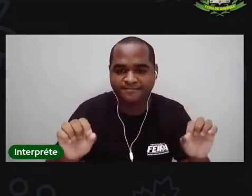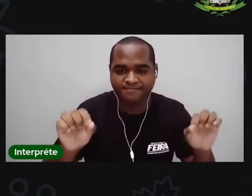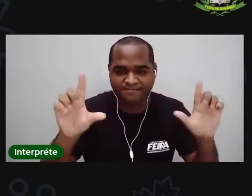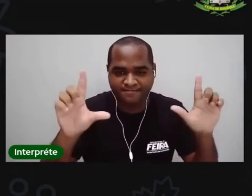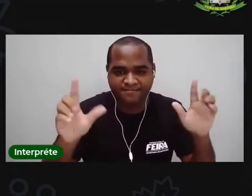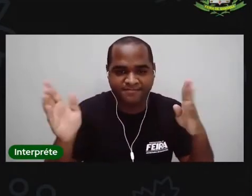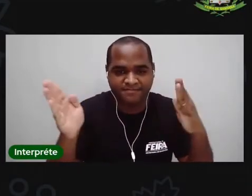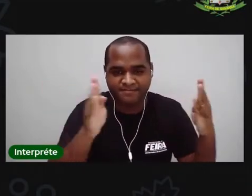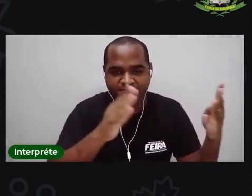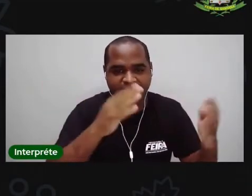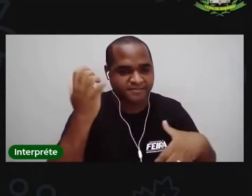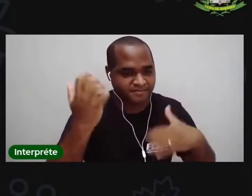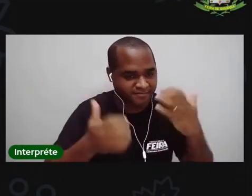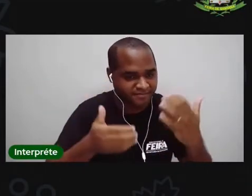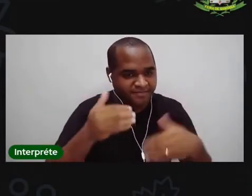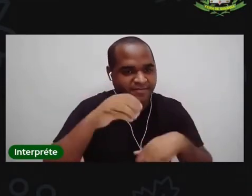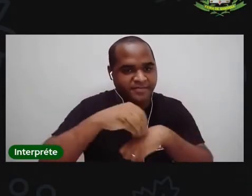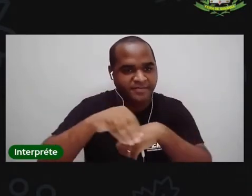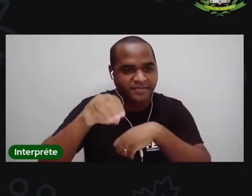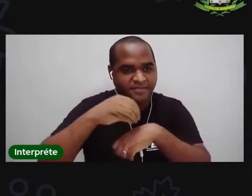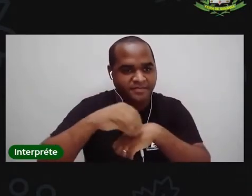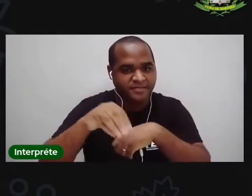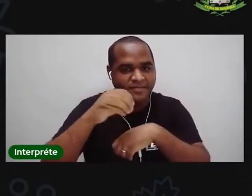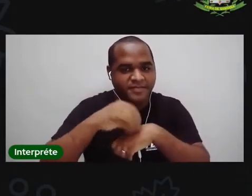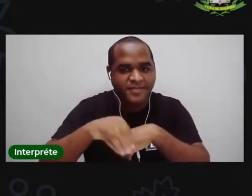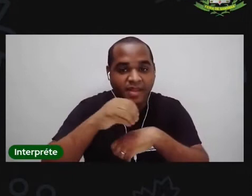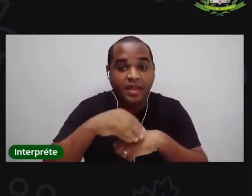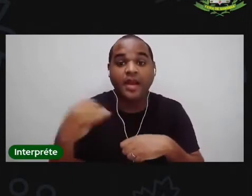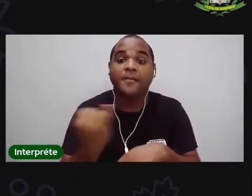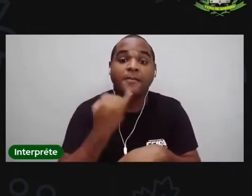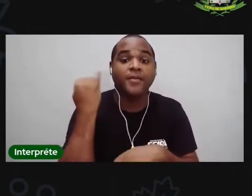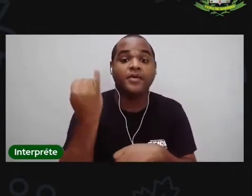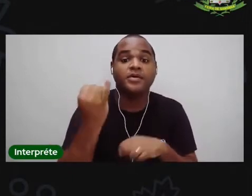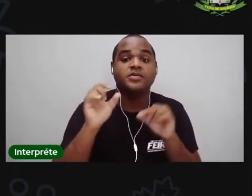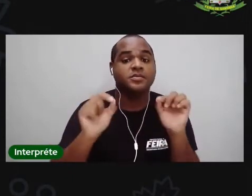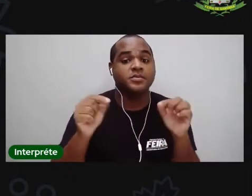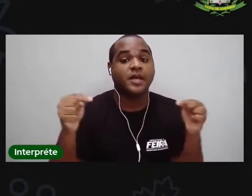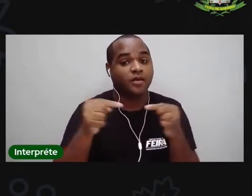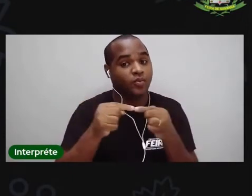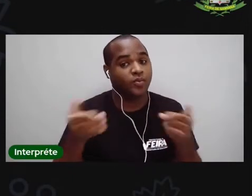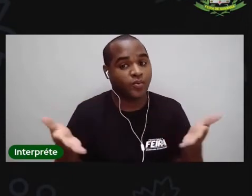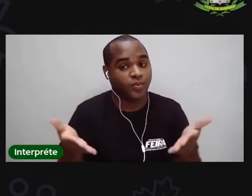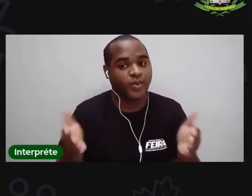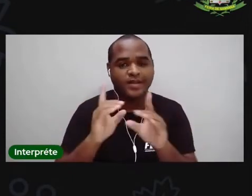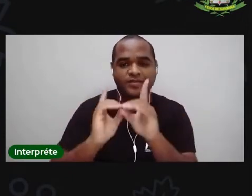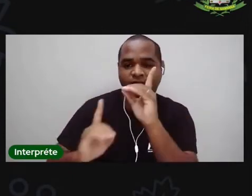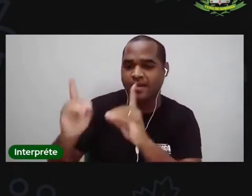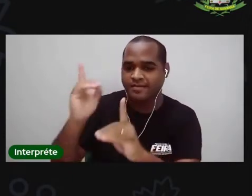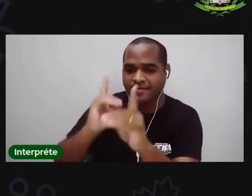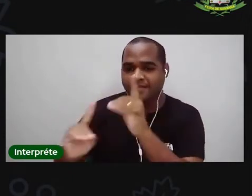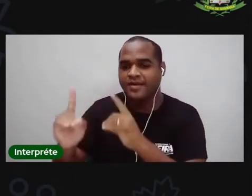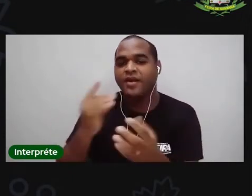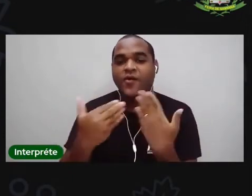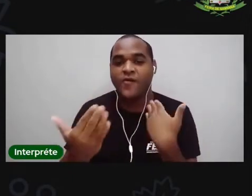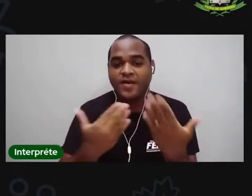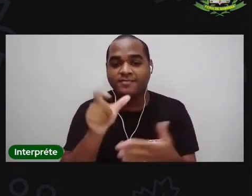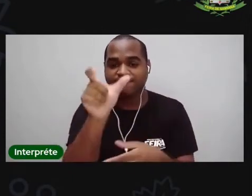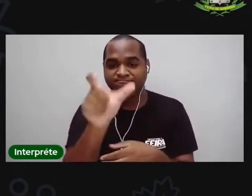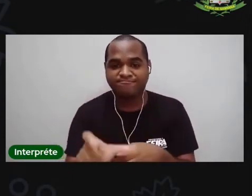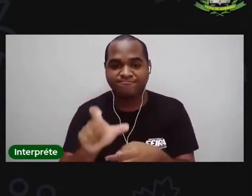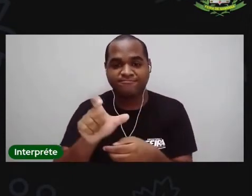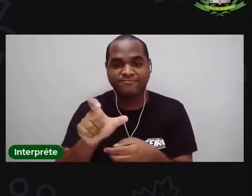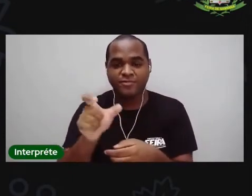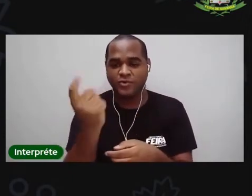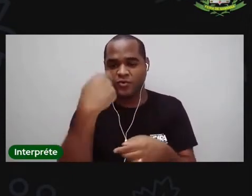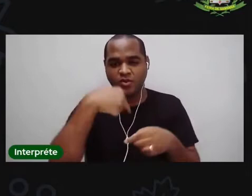trazendo algumas dicas, né? Essa parceria é muito importante. Esse momento de diálogo entre vocês aí